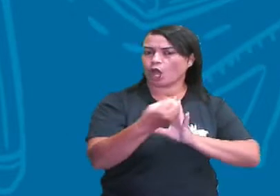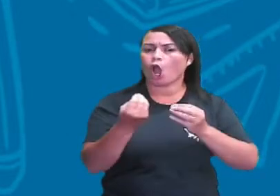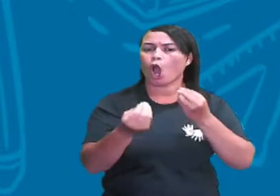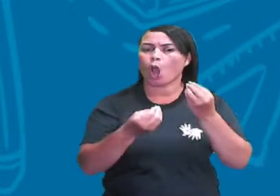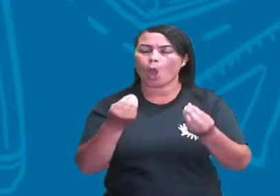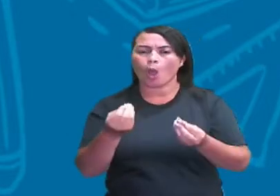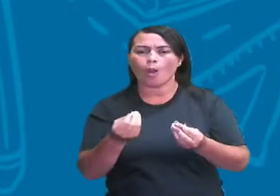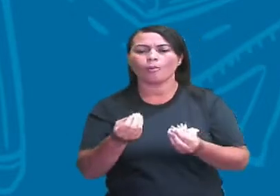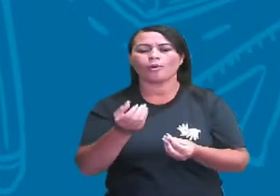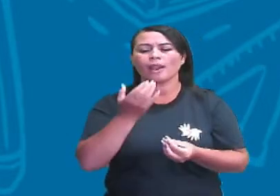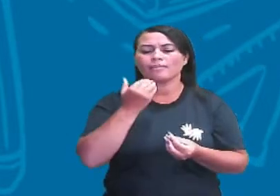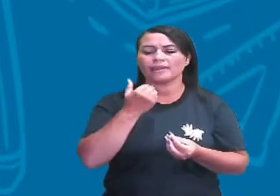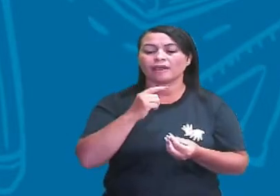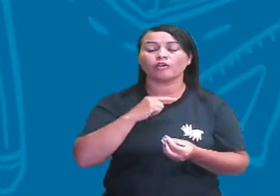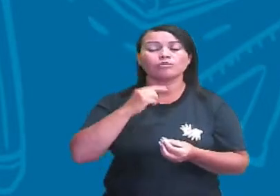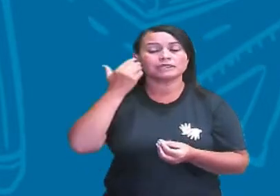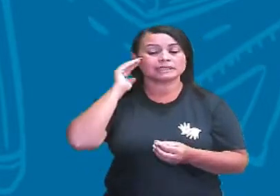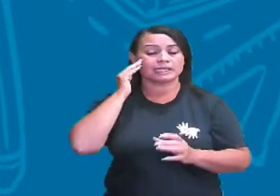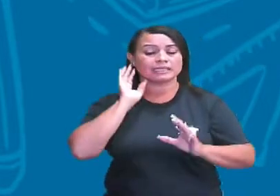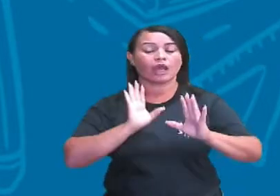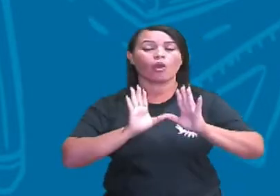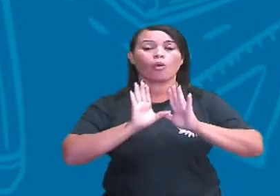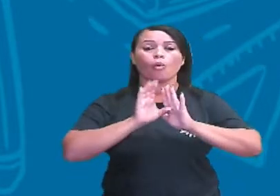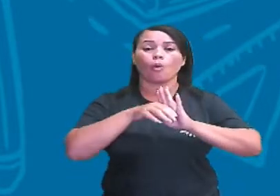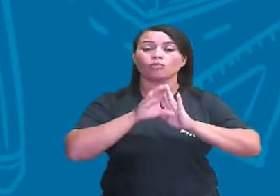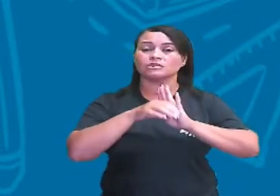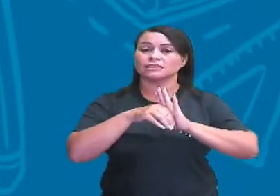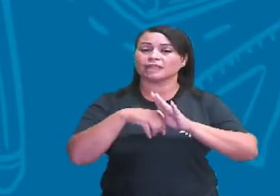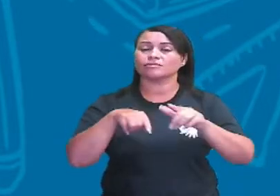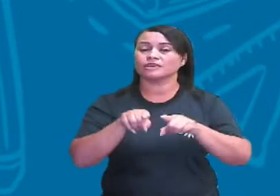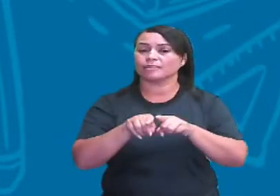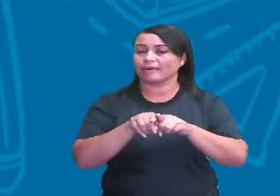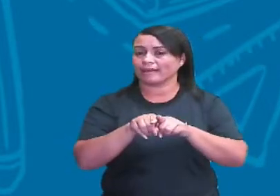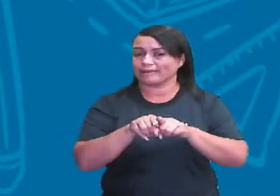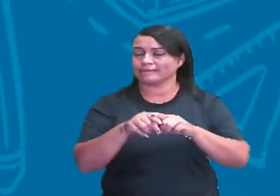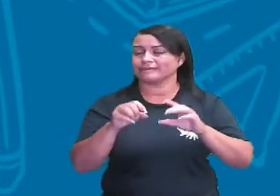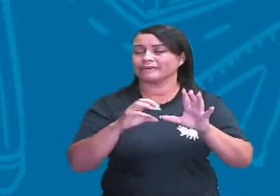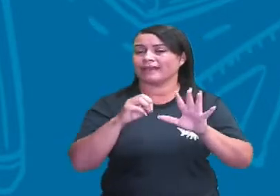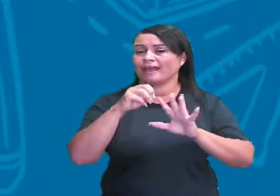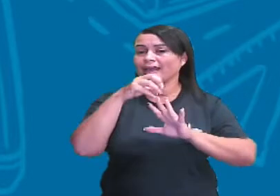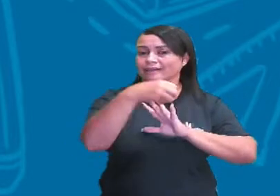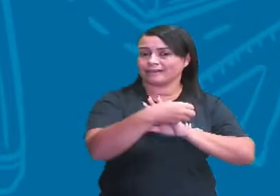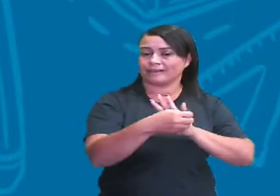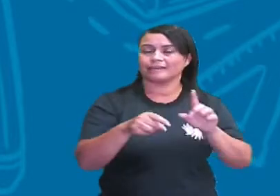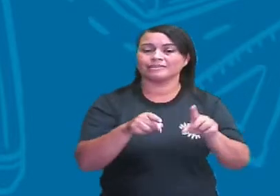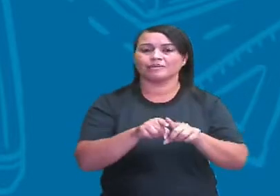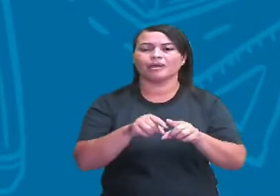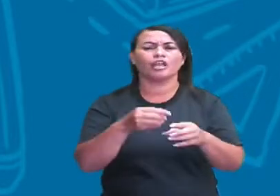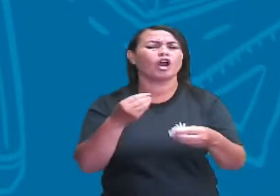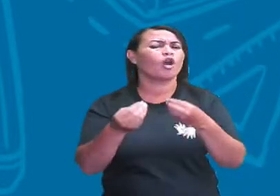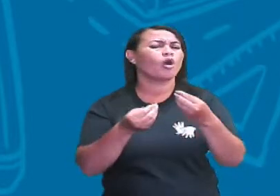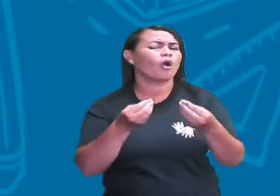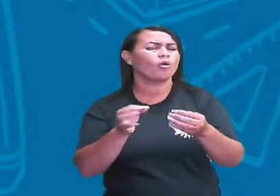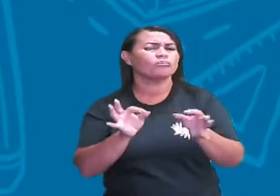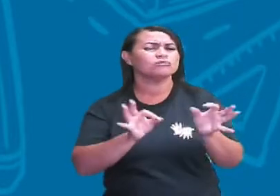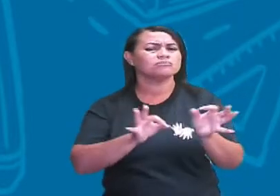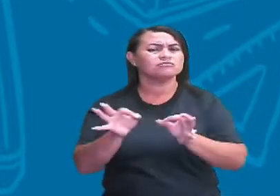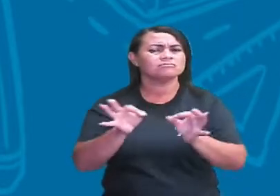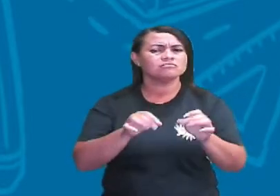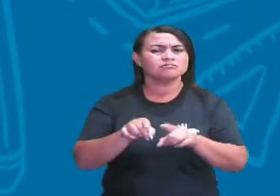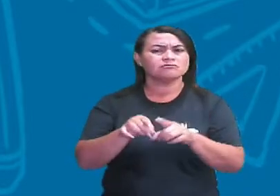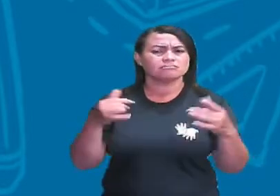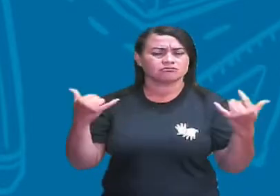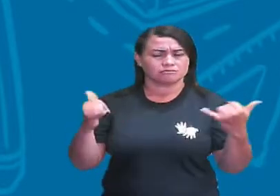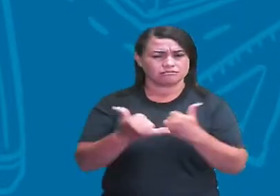Nós vamos entender o conceito de cadeia alimentar e nós vamos também entender como funciona esse fluxo de energia,